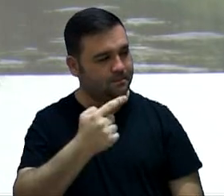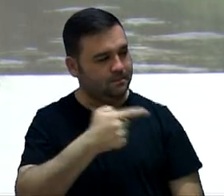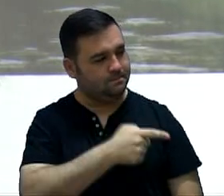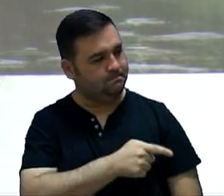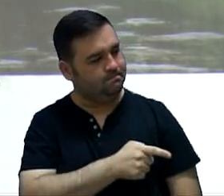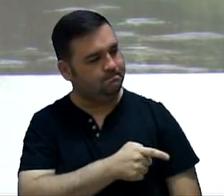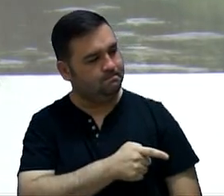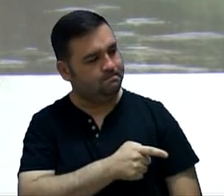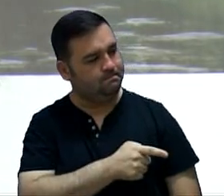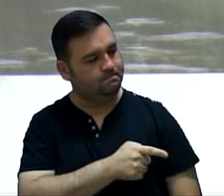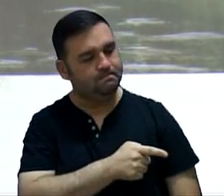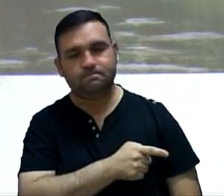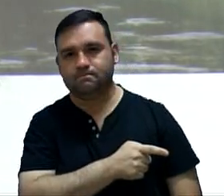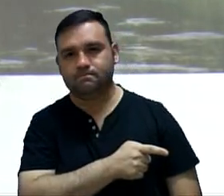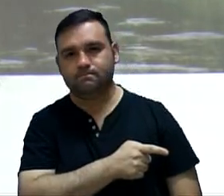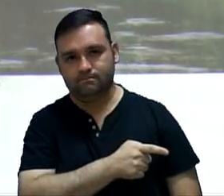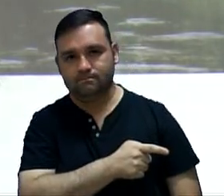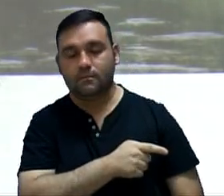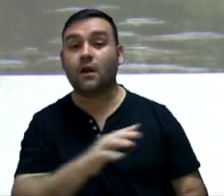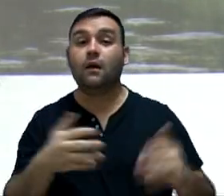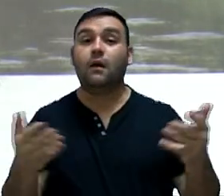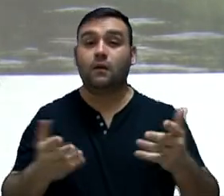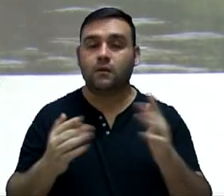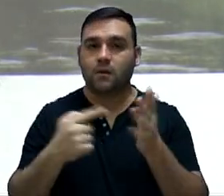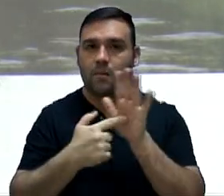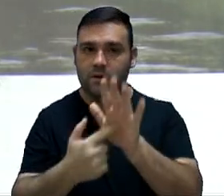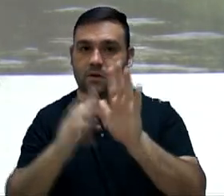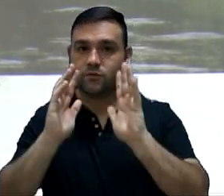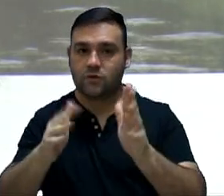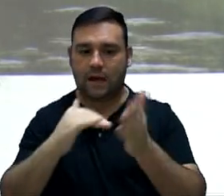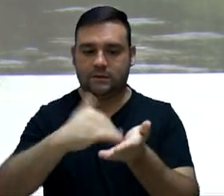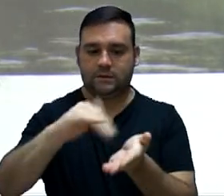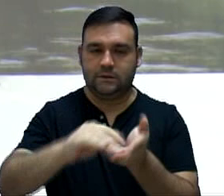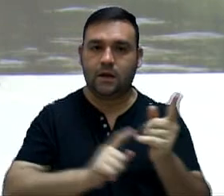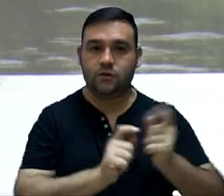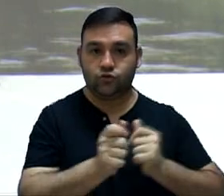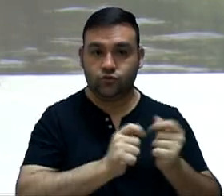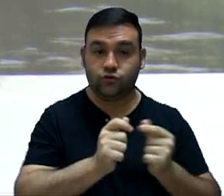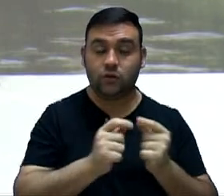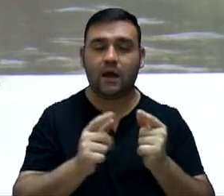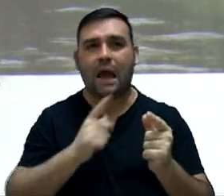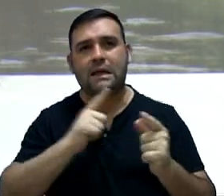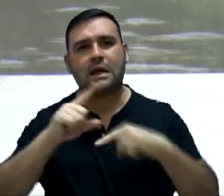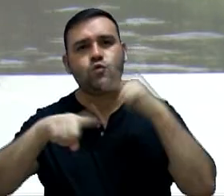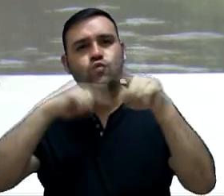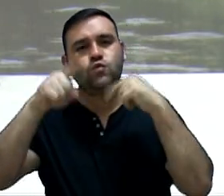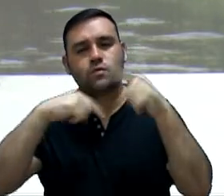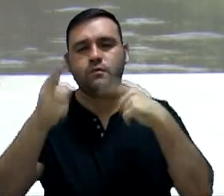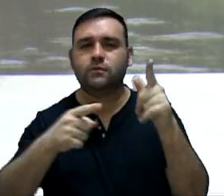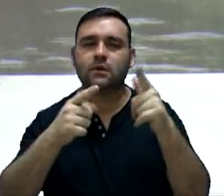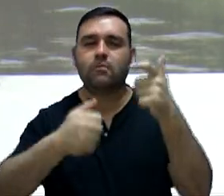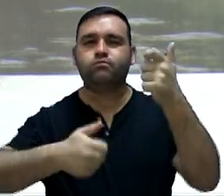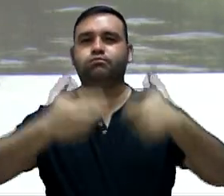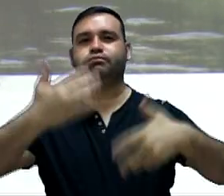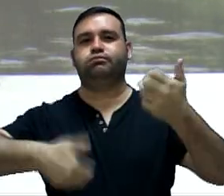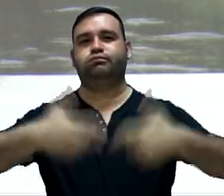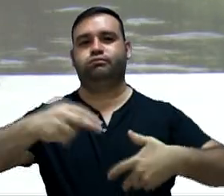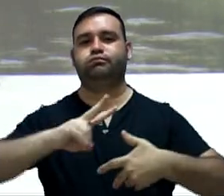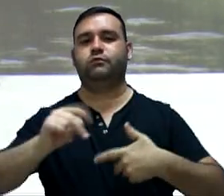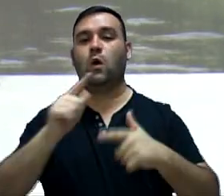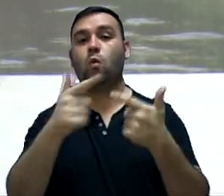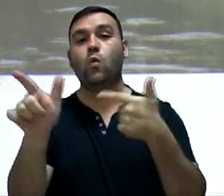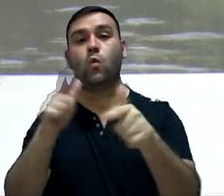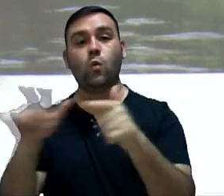SP. Após a apresentação da Secretaria da Fazenda, as dúvidas poderão ser elucidadas pelos